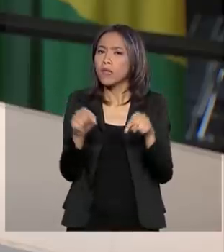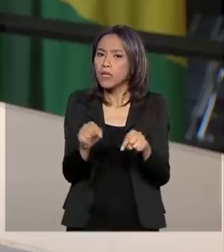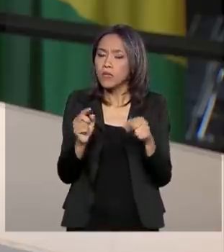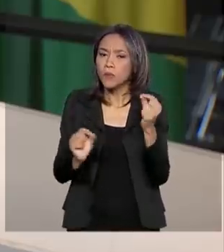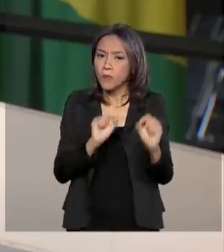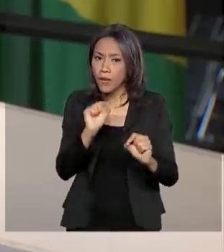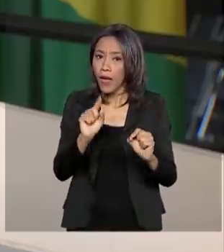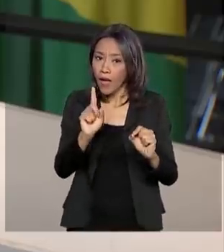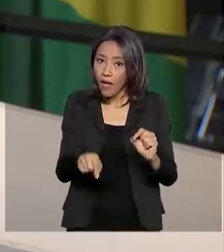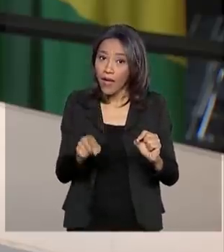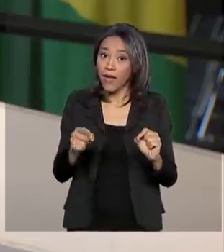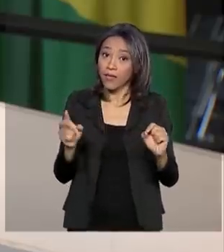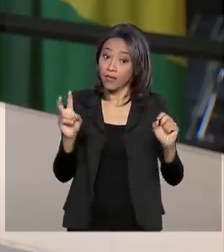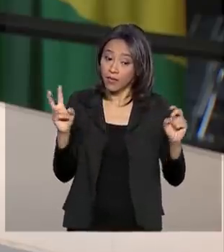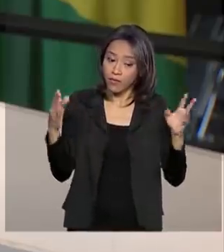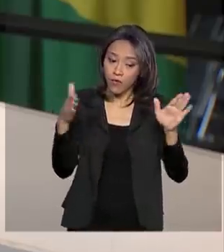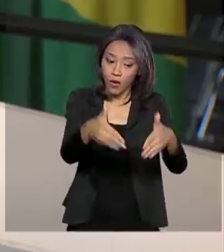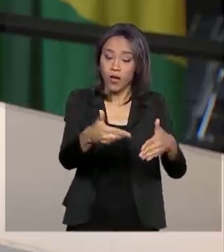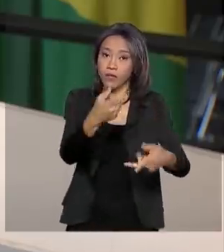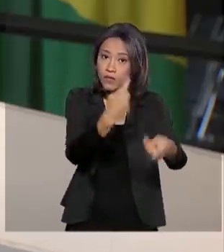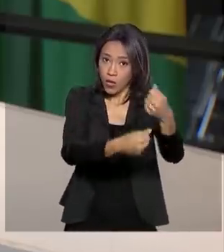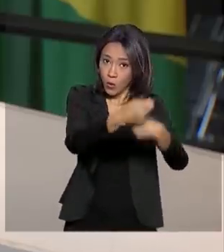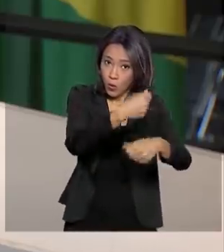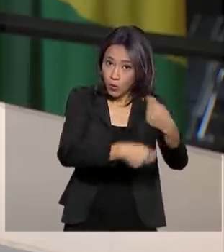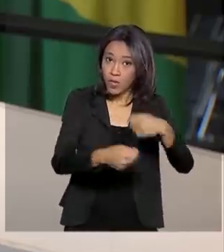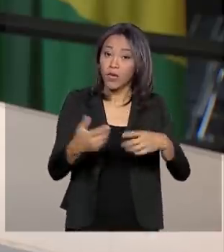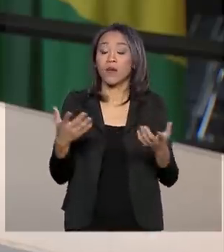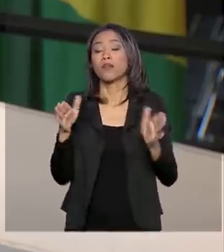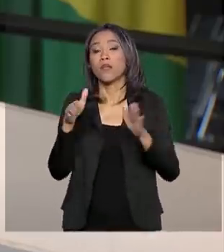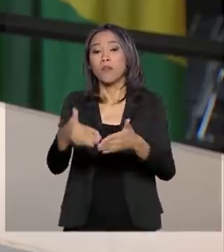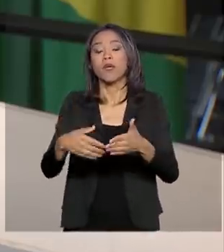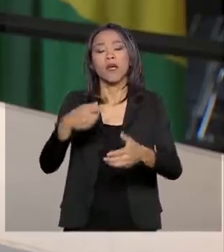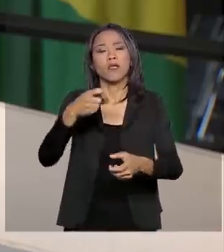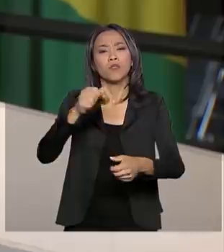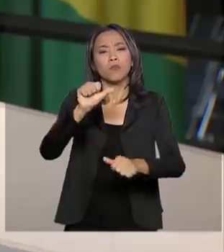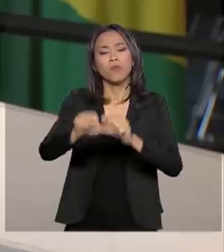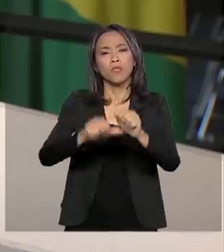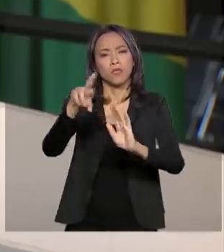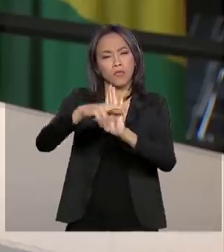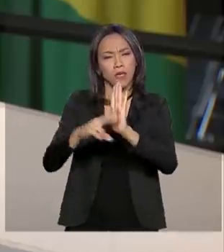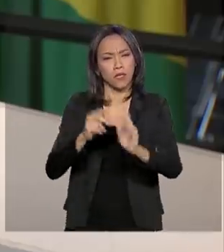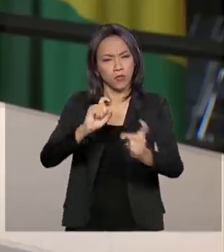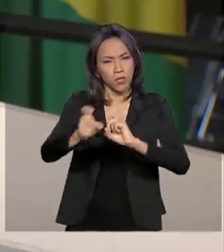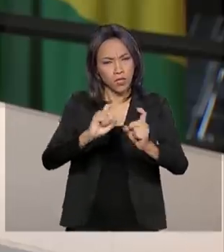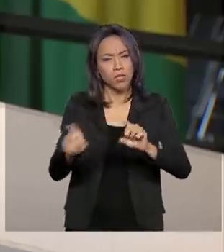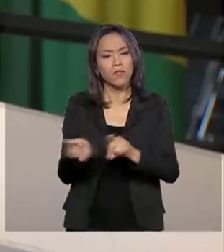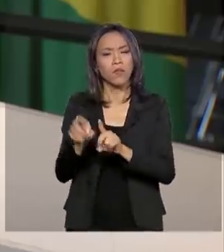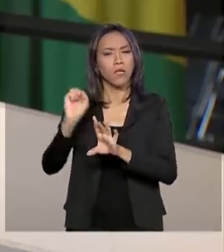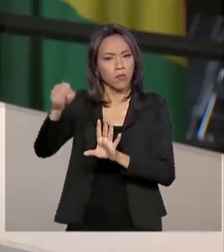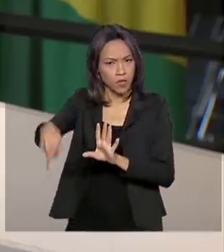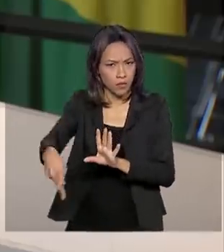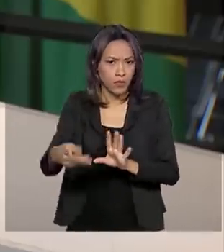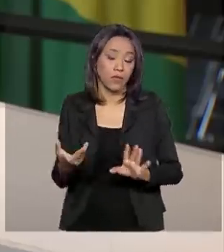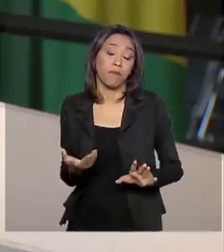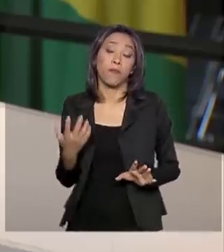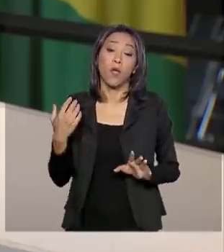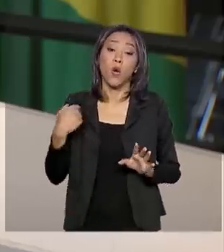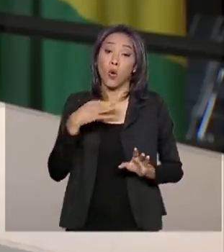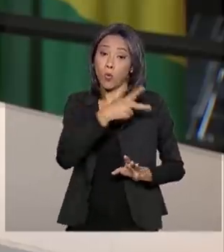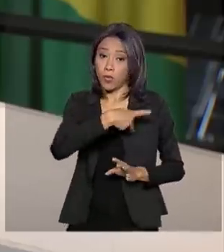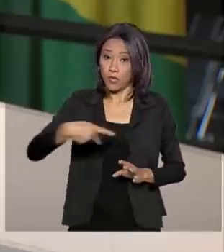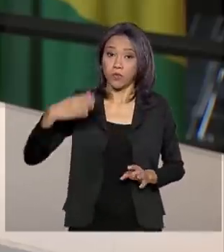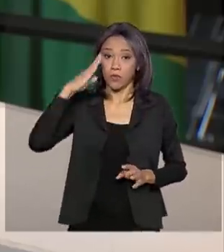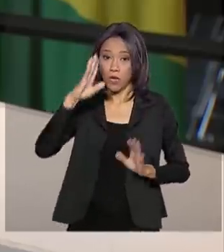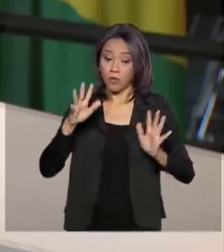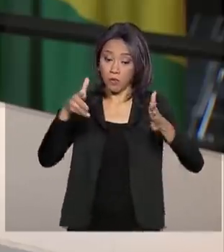ser voltada para assuntos econômicos, como as reformas administrativa e da Previdência. O presidente participa desse encontro,